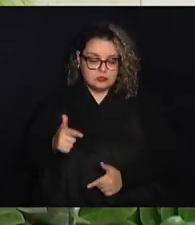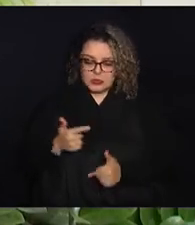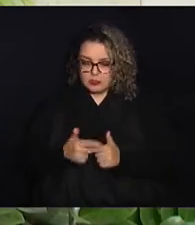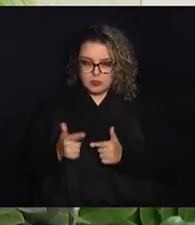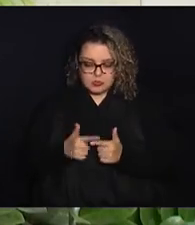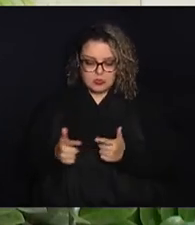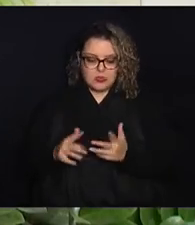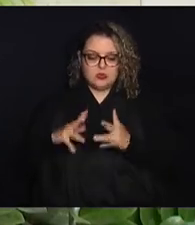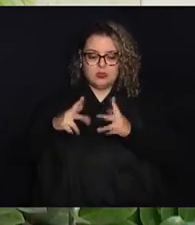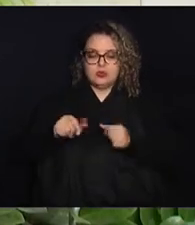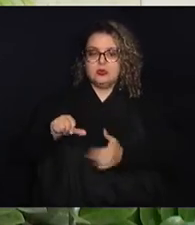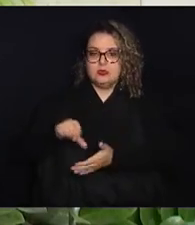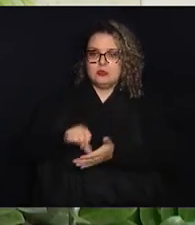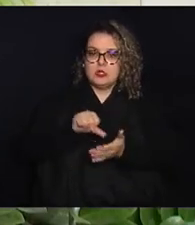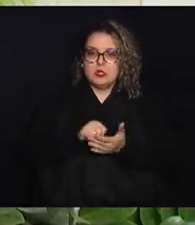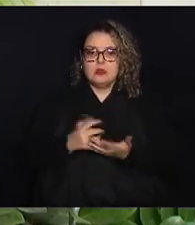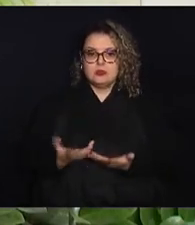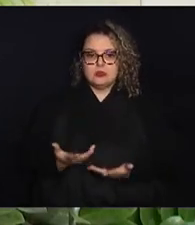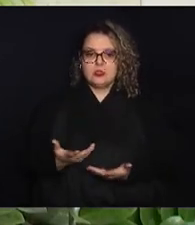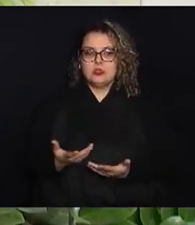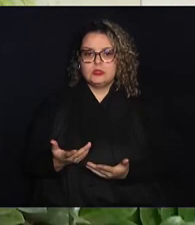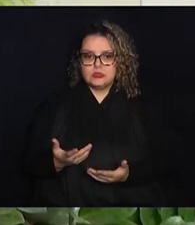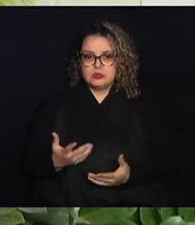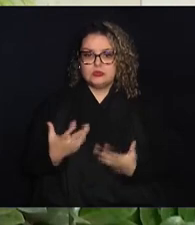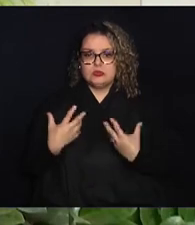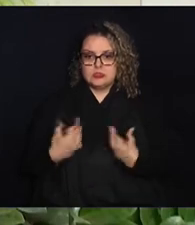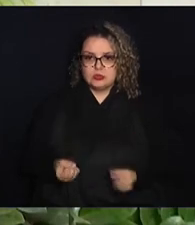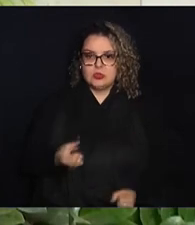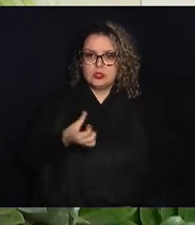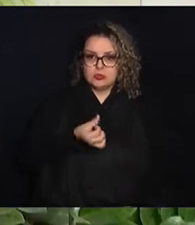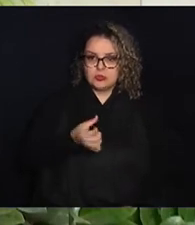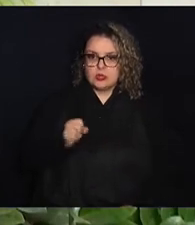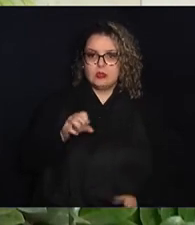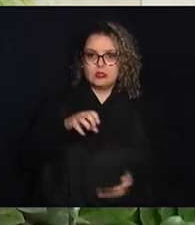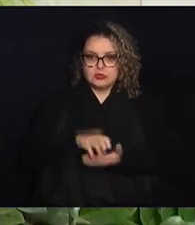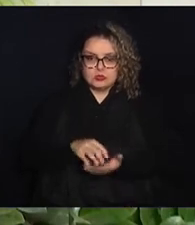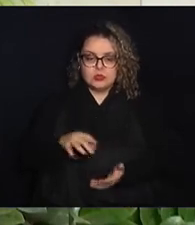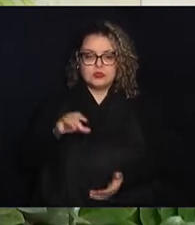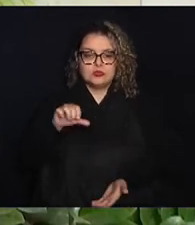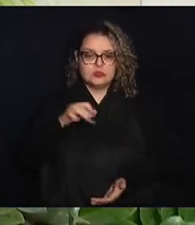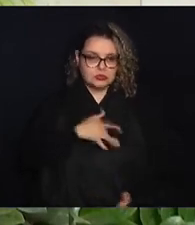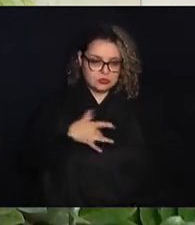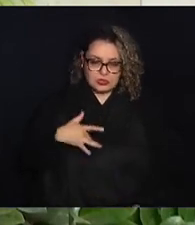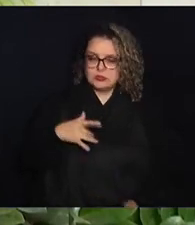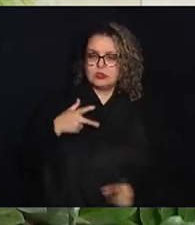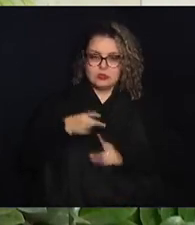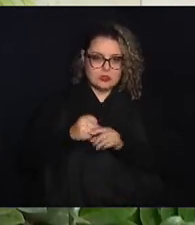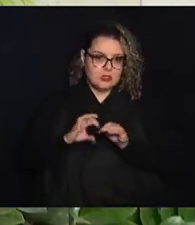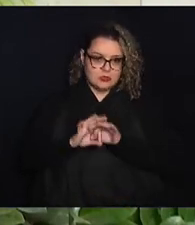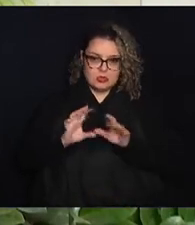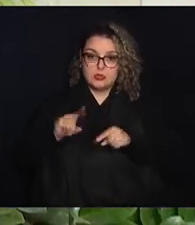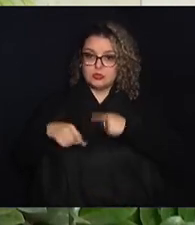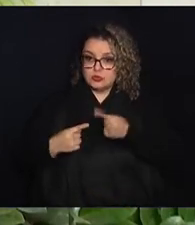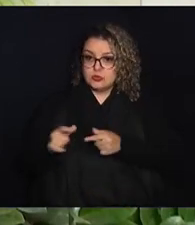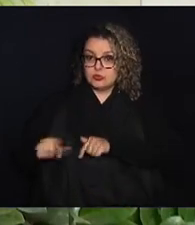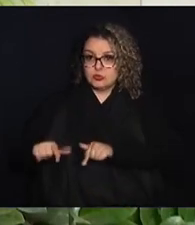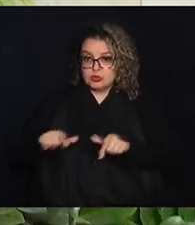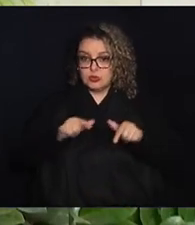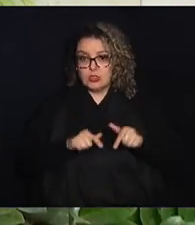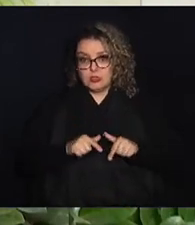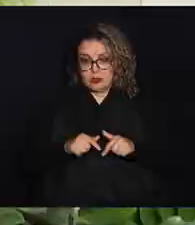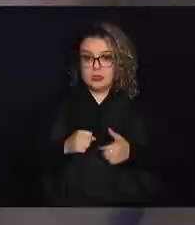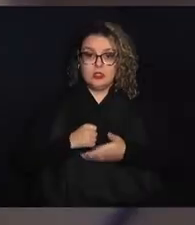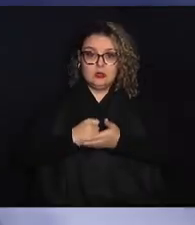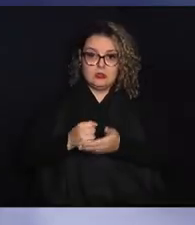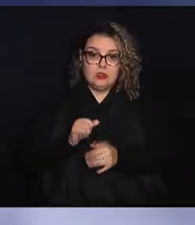as nossas unidades estão abastecidas, os 68 centros de saúde têm a vacina à disposição, além de vários outros locais que a gente vai levar